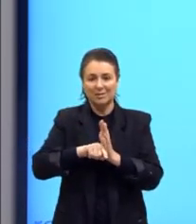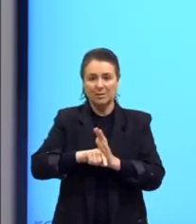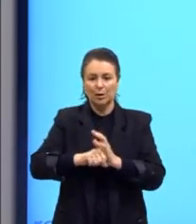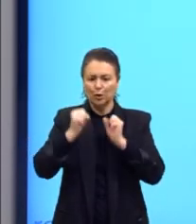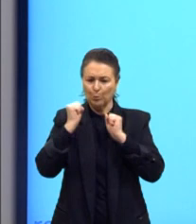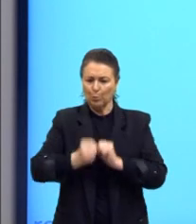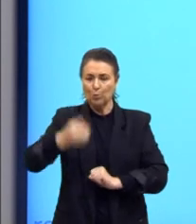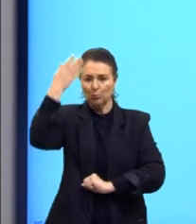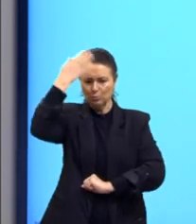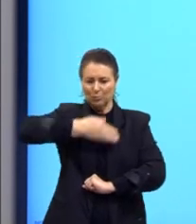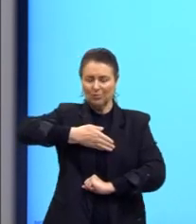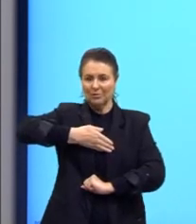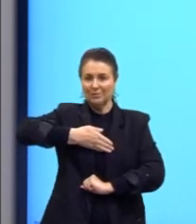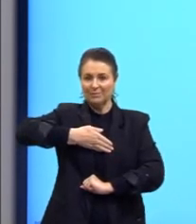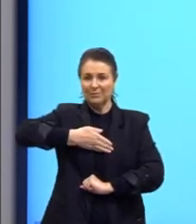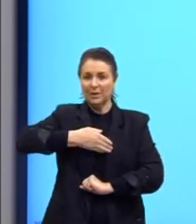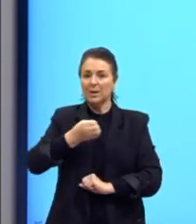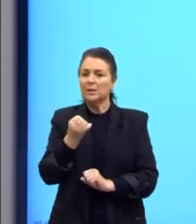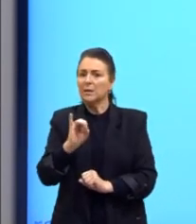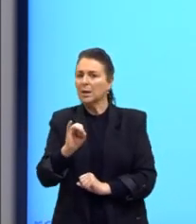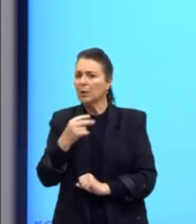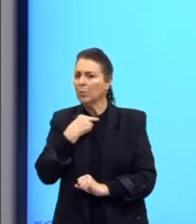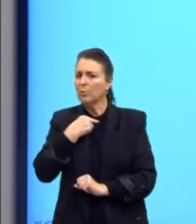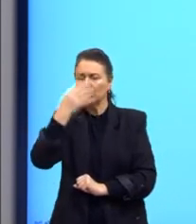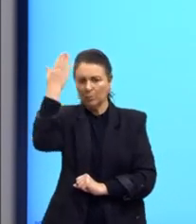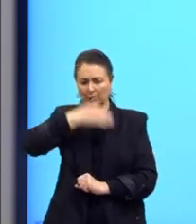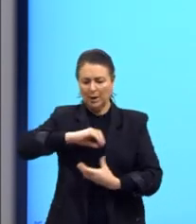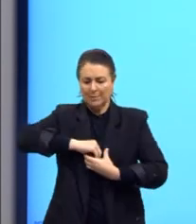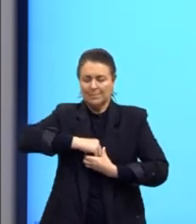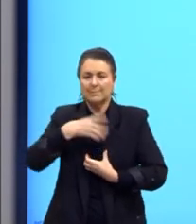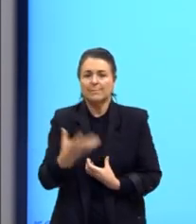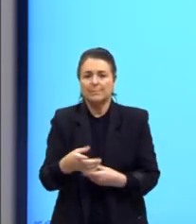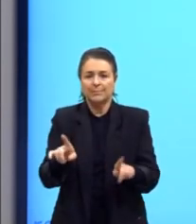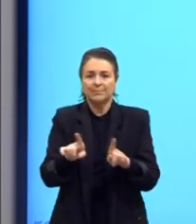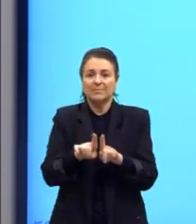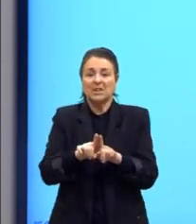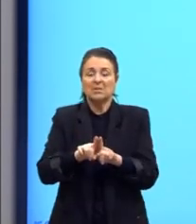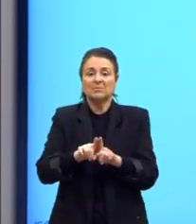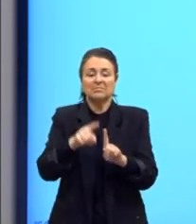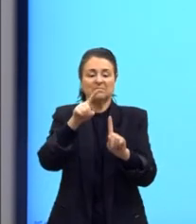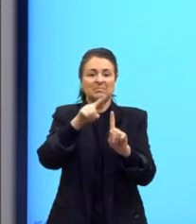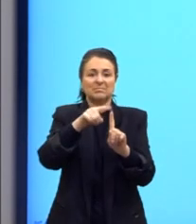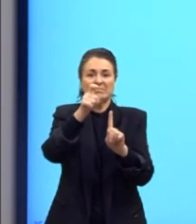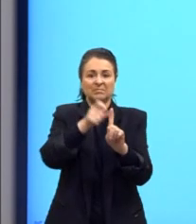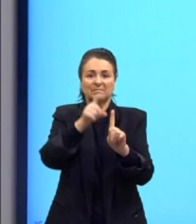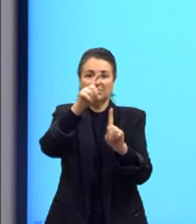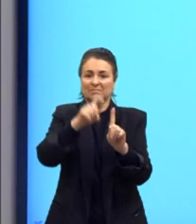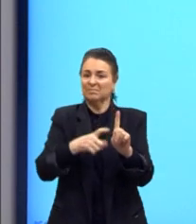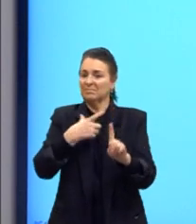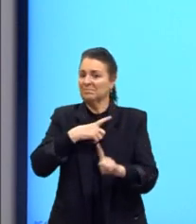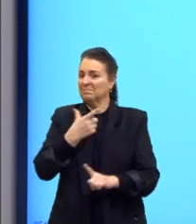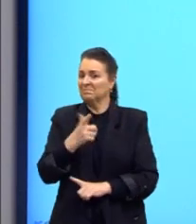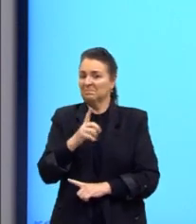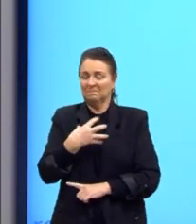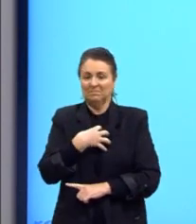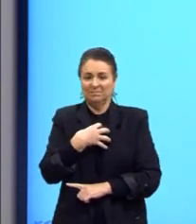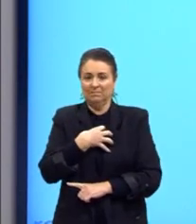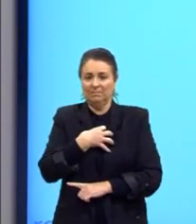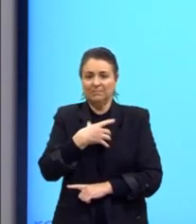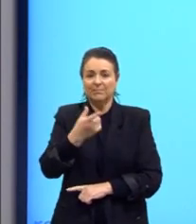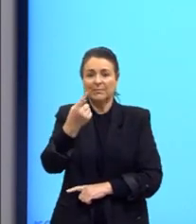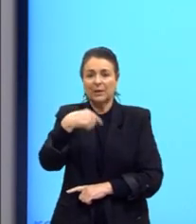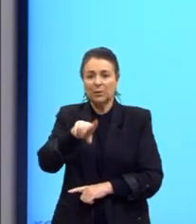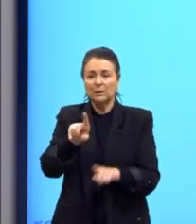posso comprovar. Se eu não posso comprovar a essência, portanto, a metafísica não faz sentido. Também aqui nós temos outros